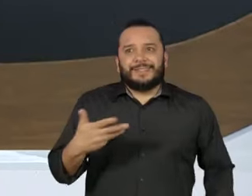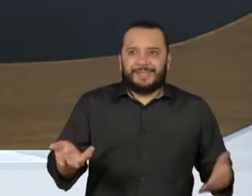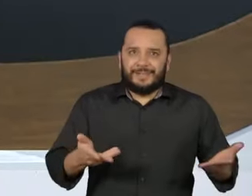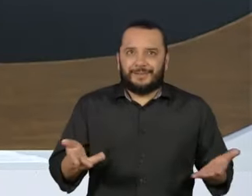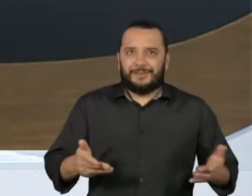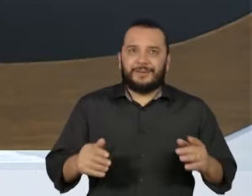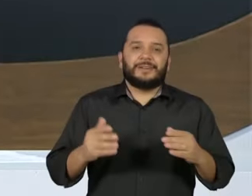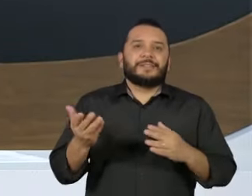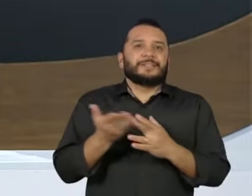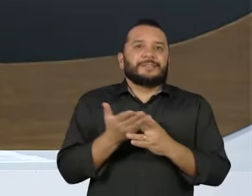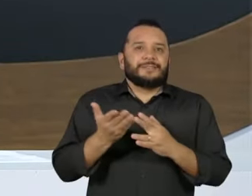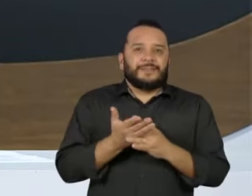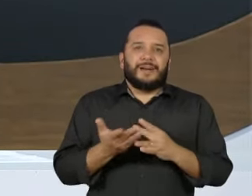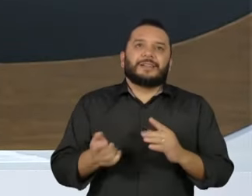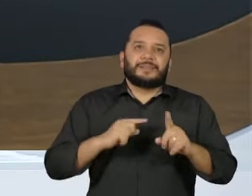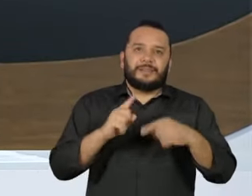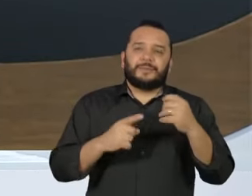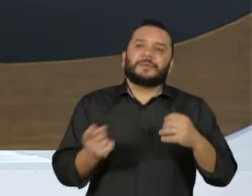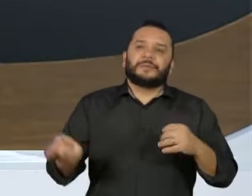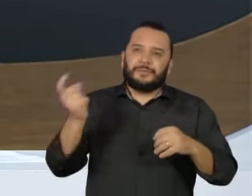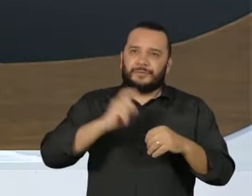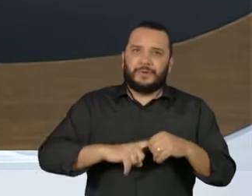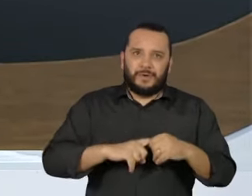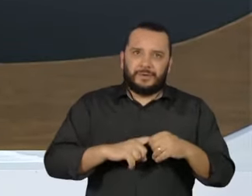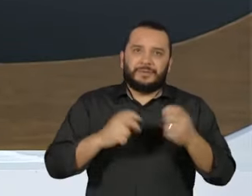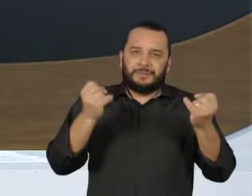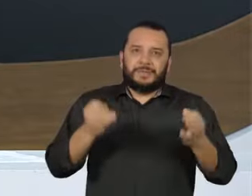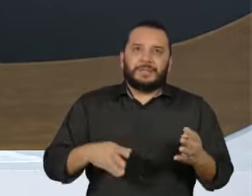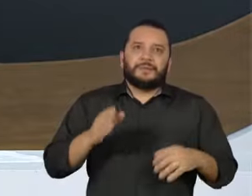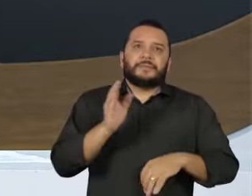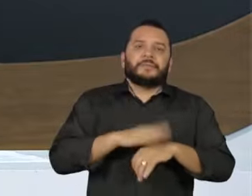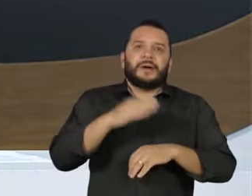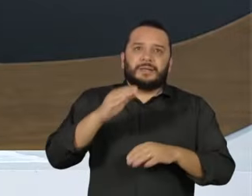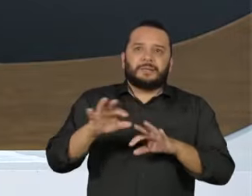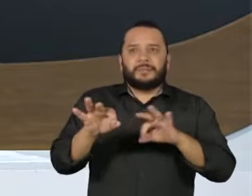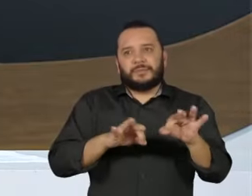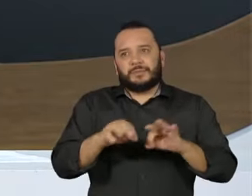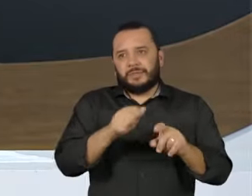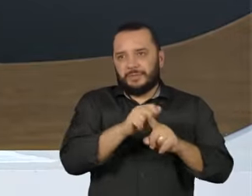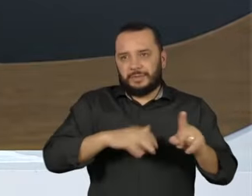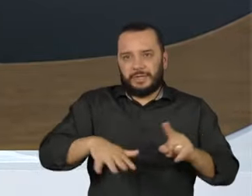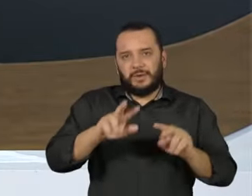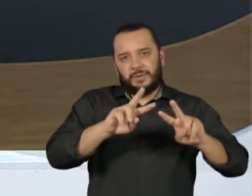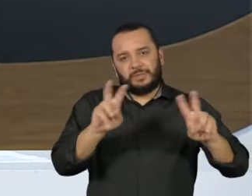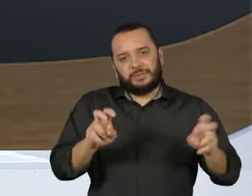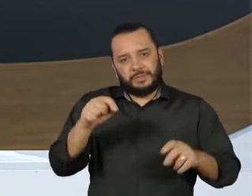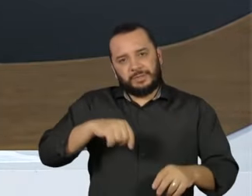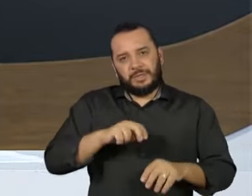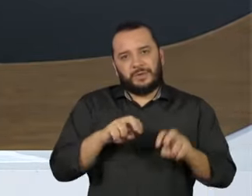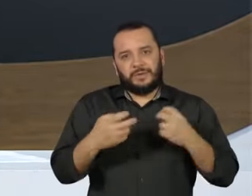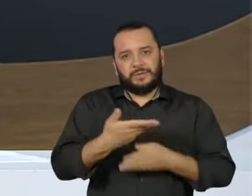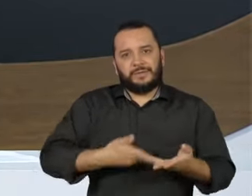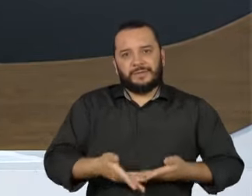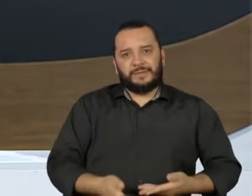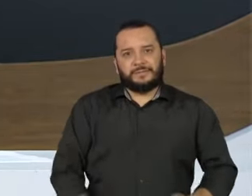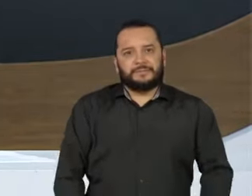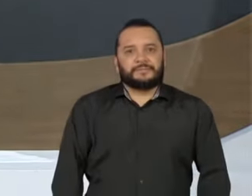A gente vai para mais um rápido intervalo e volta falando de mais de programa social e de outros assuntos aqui no Roda Viva.